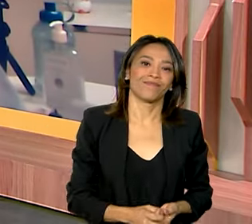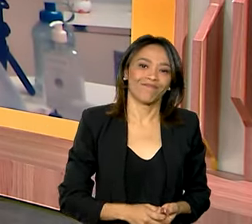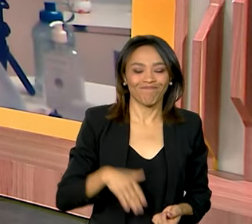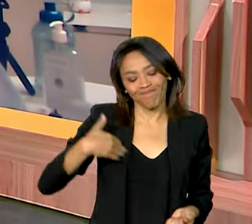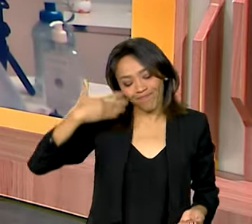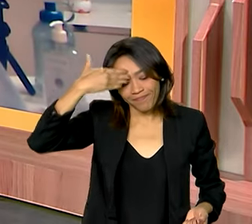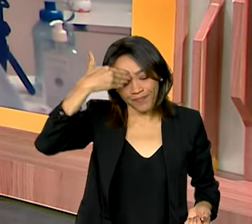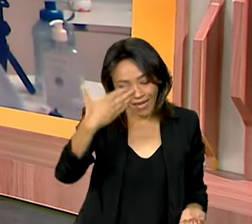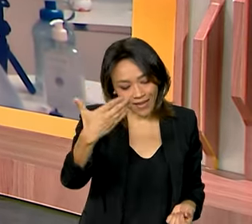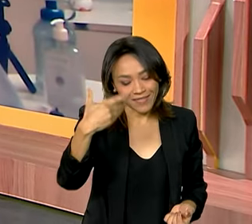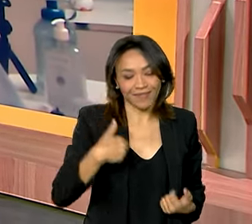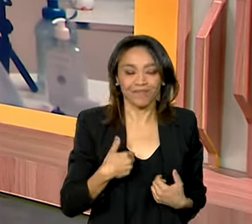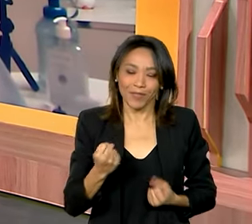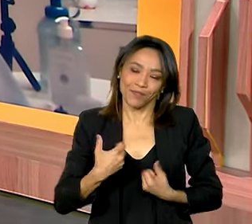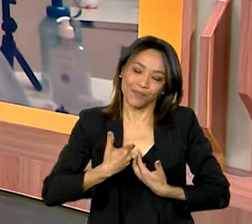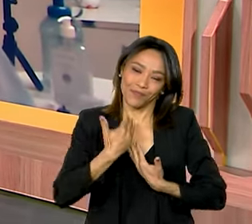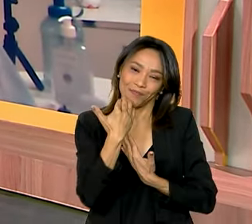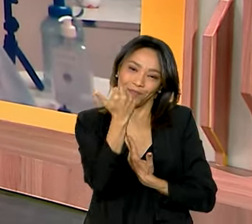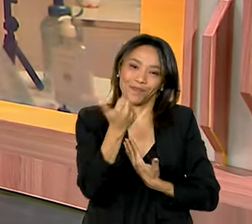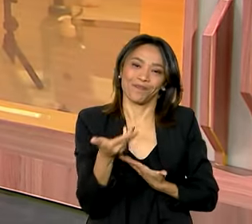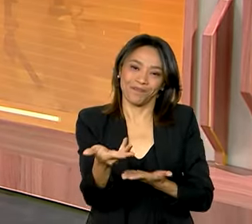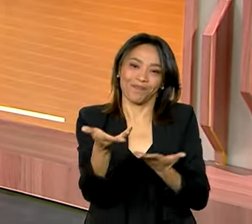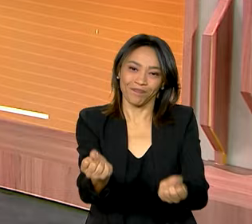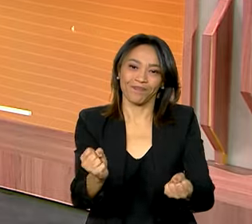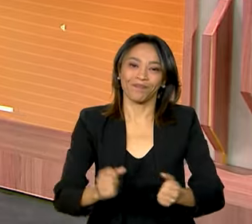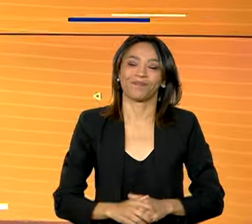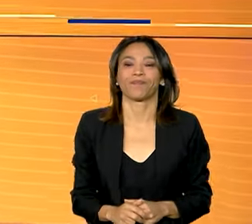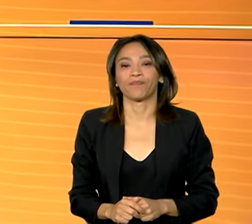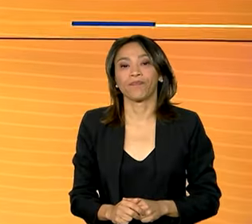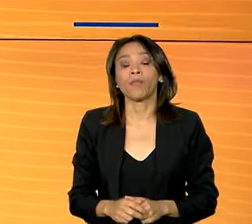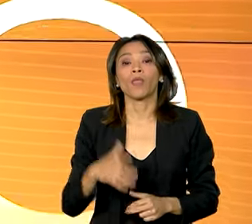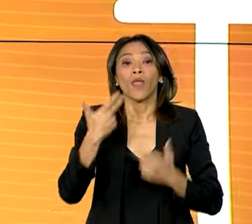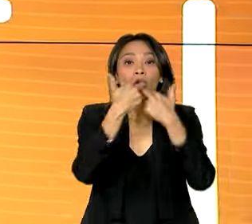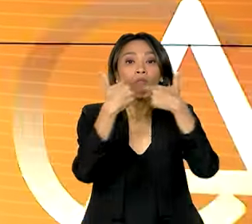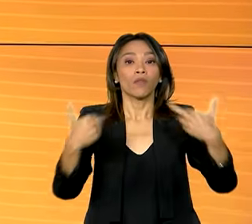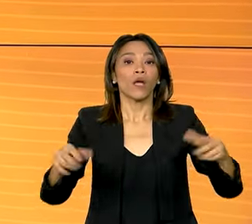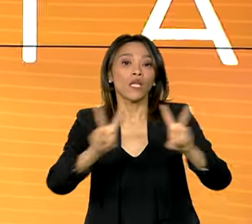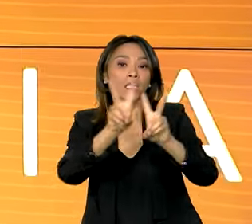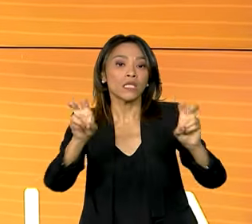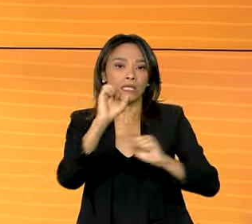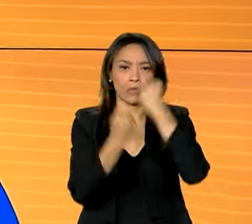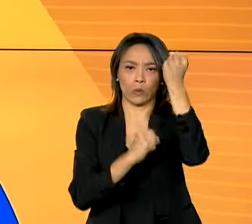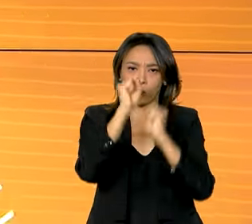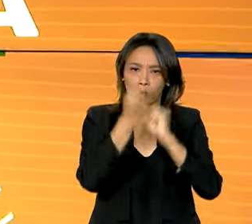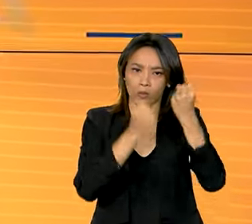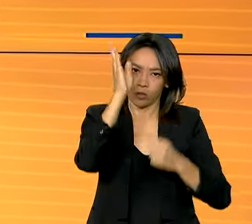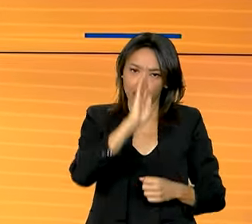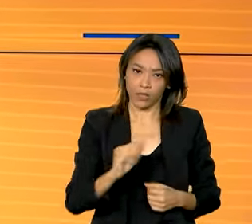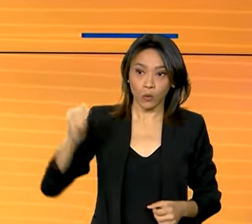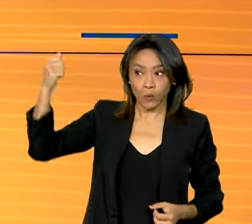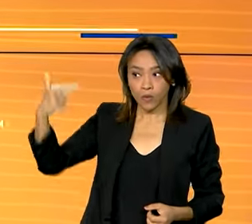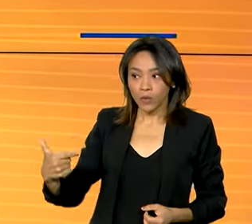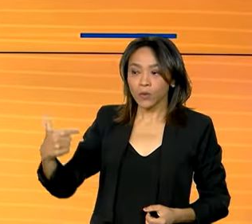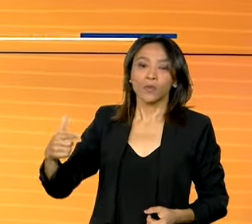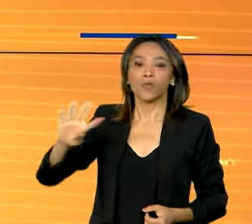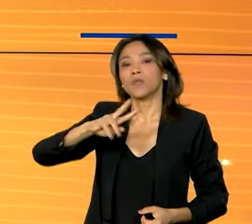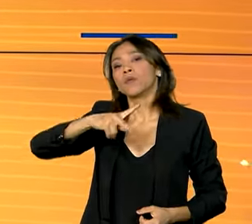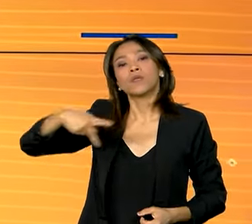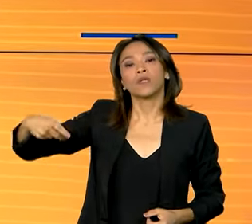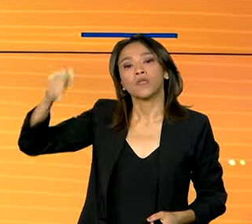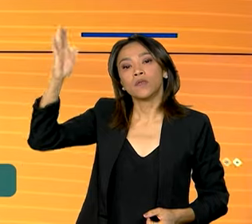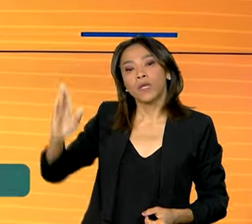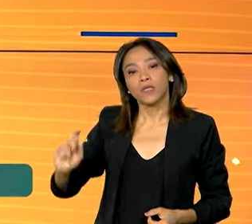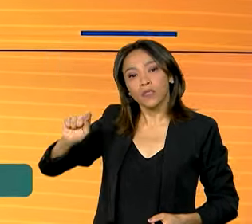Muito obrigado, estamos aqui à disposição. Valeu. Novidades para a indústria brasileira, o vice-presidente, ministro do